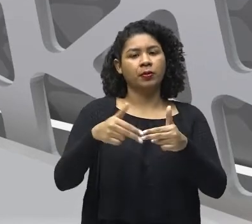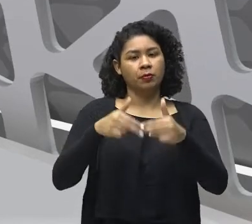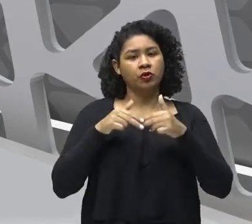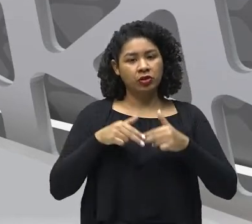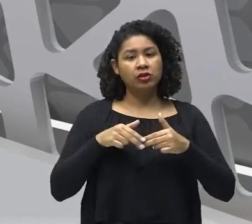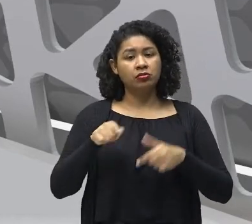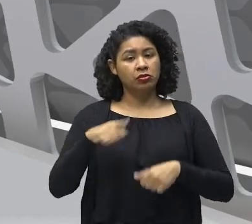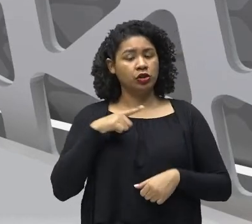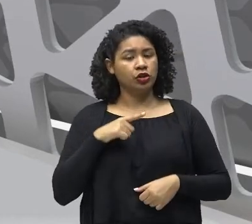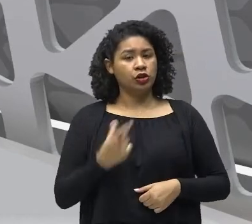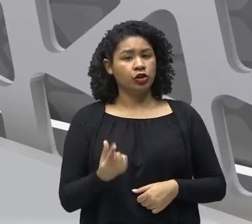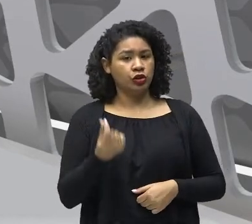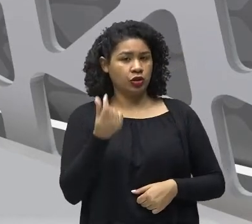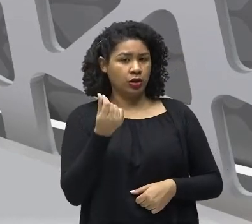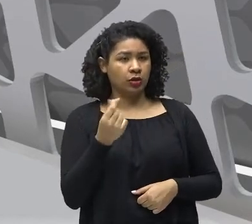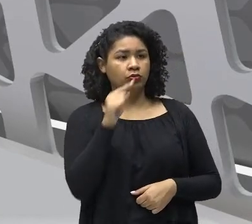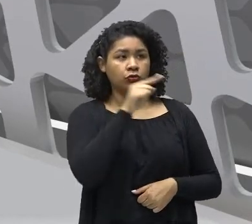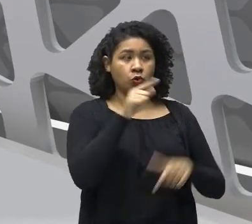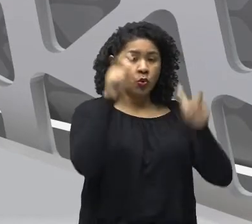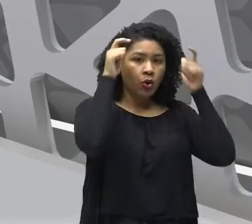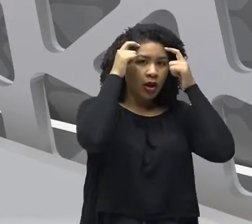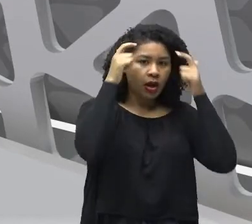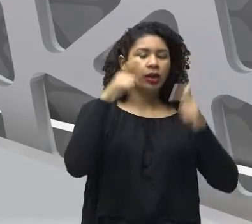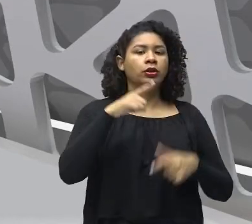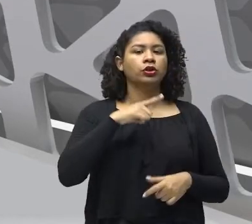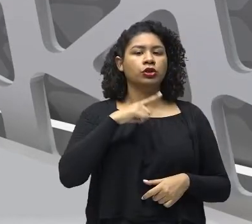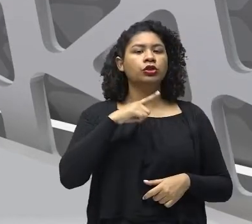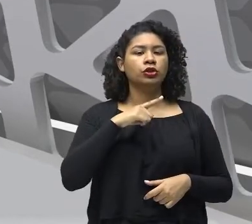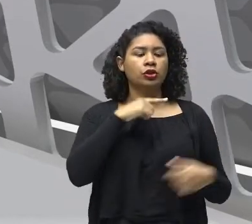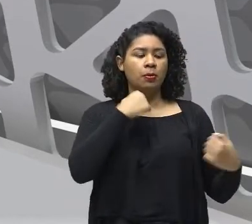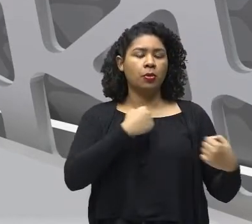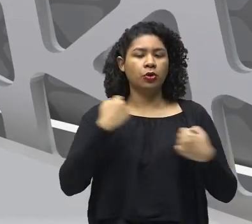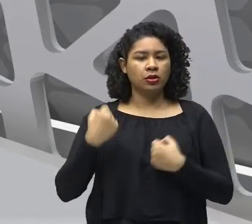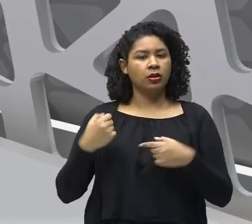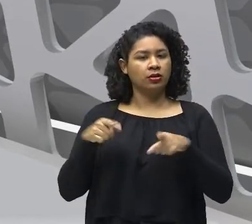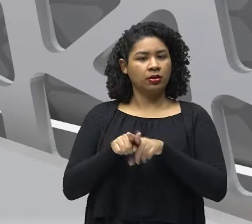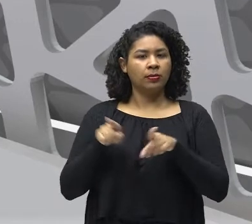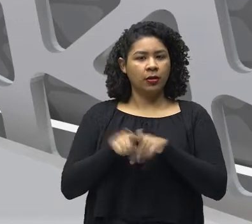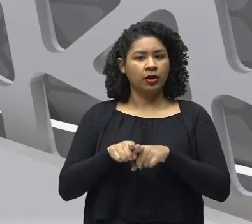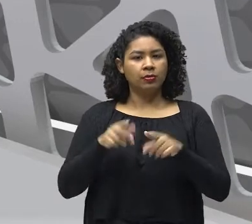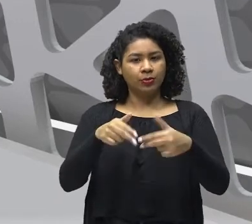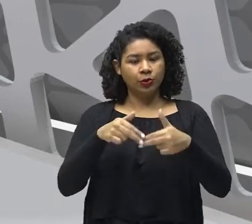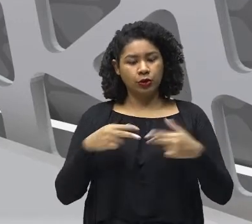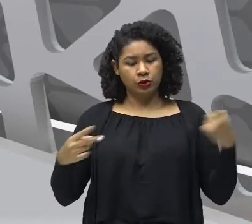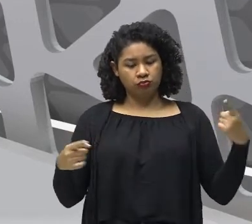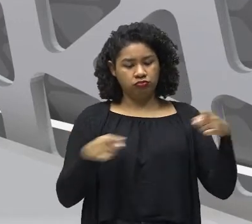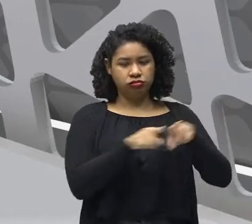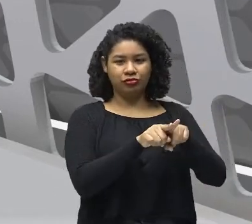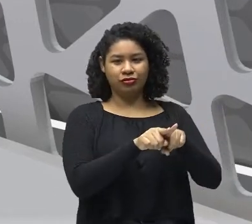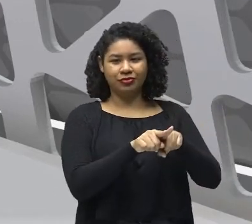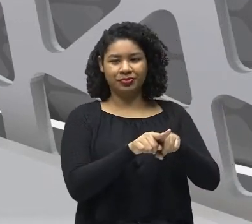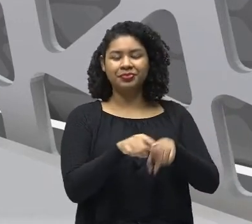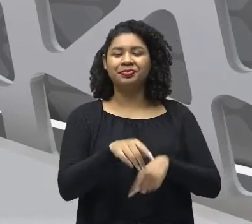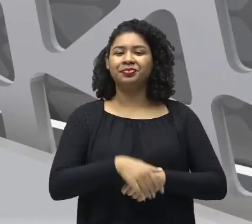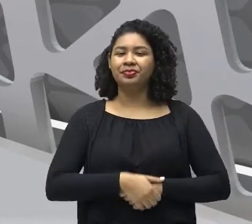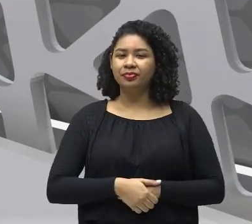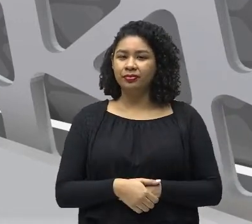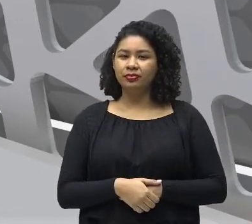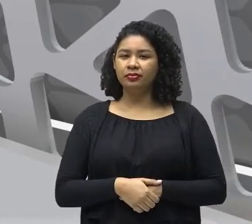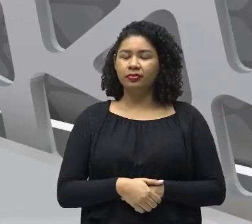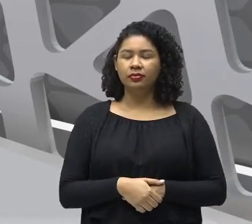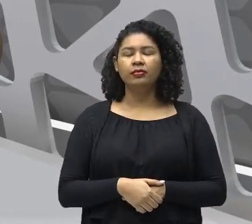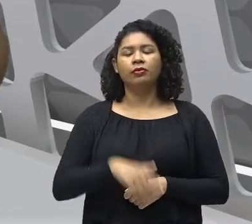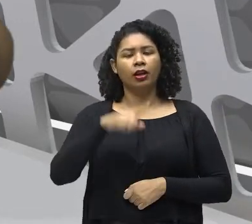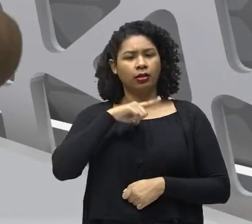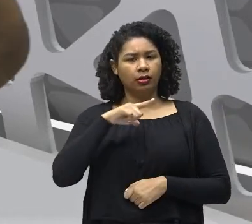autoridade política, Mas a burguesia tinha o dinheiro, Mas mesmo assim, apesar da reforma, Nós temos que lembrar Que